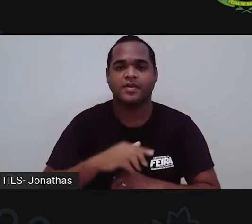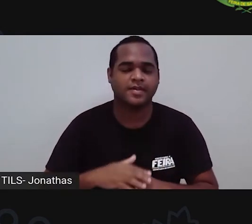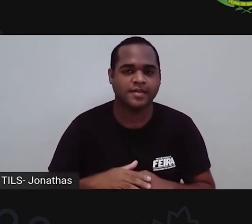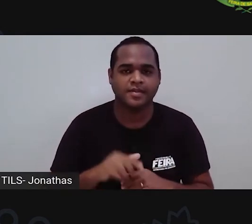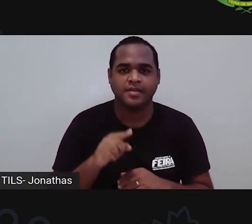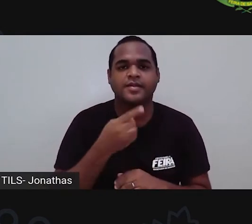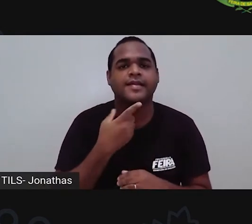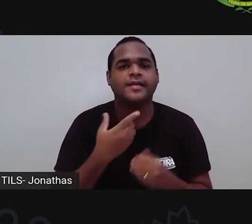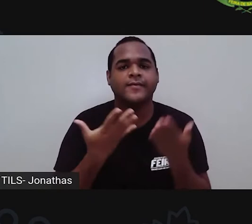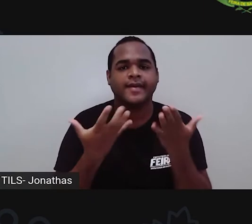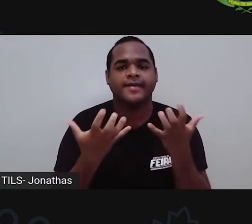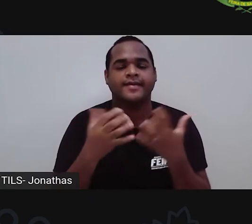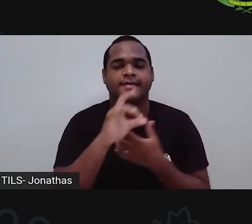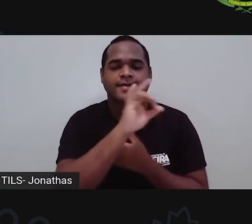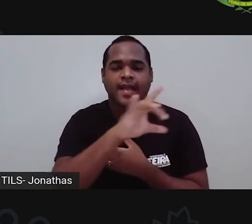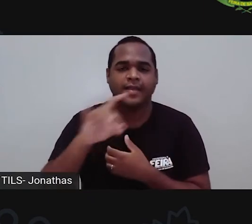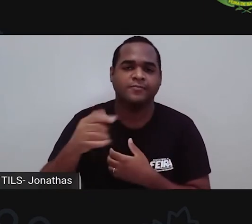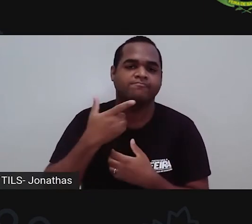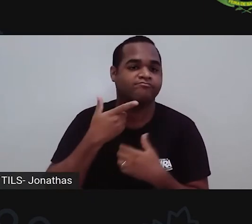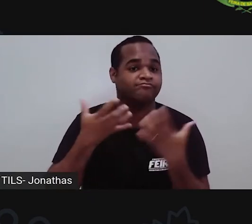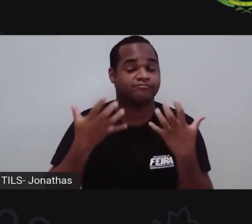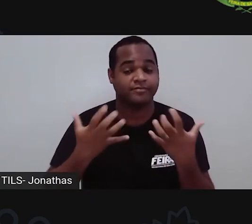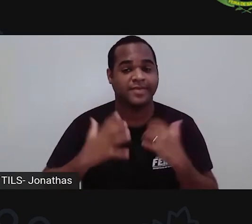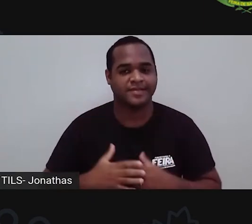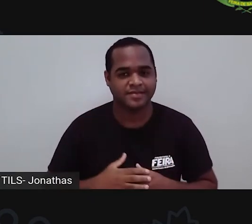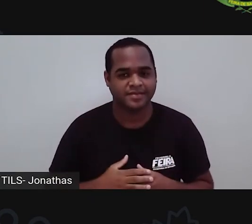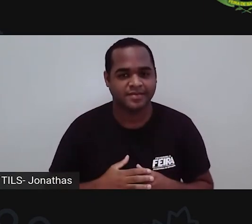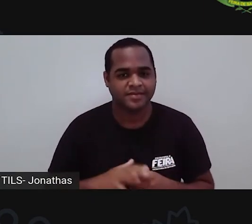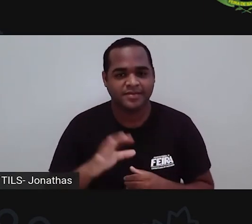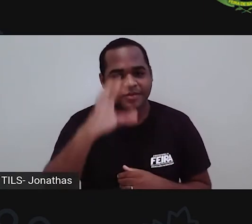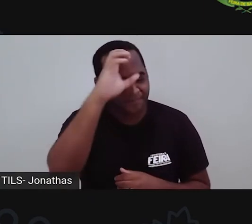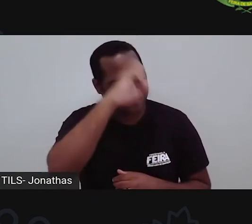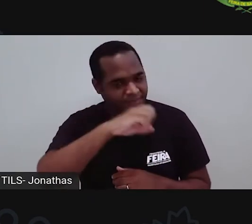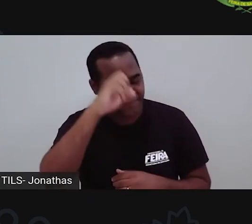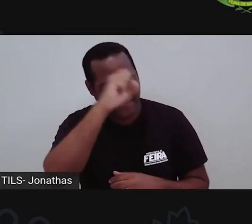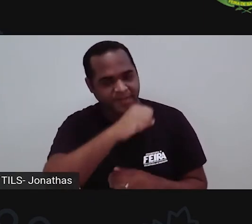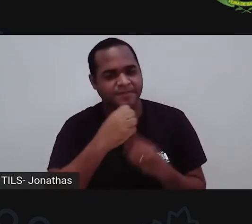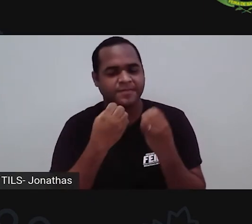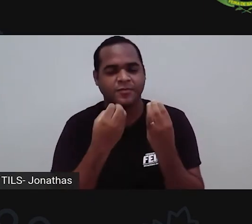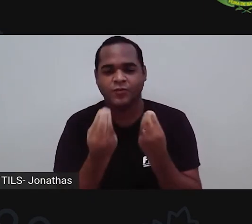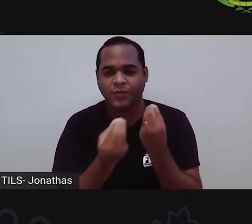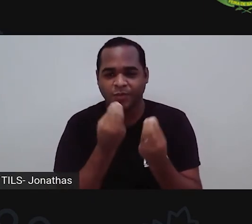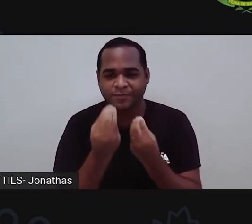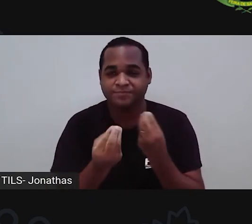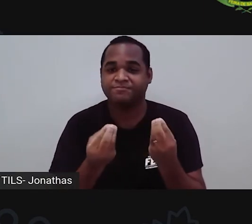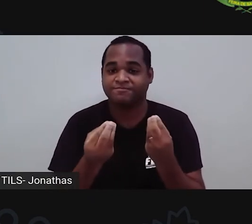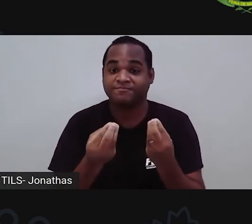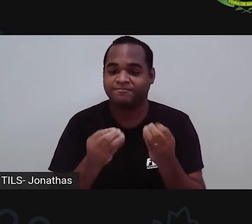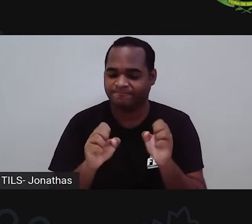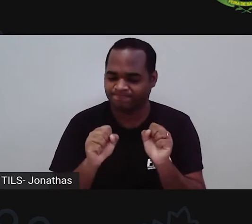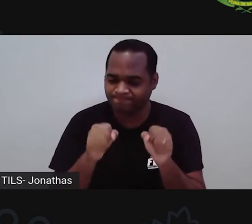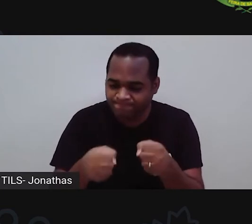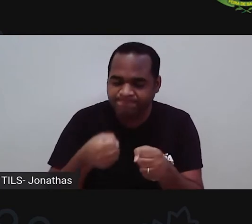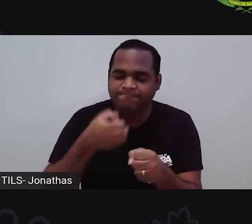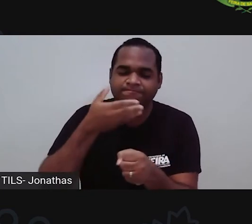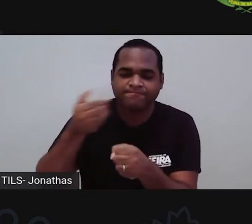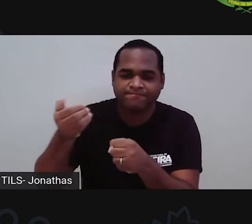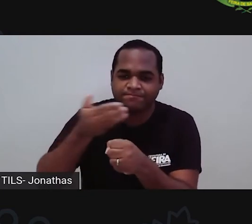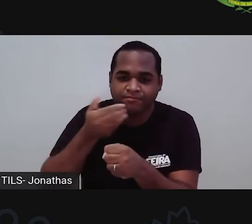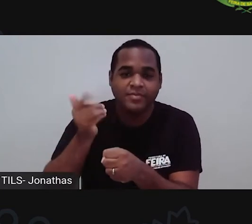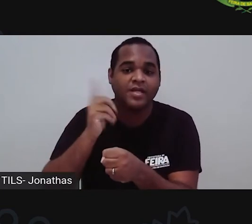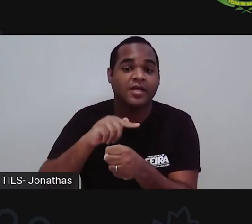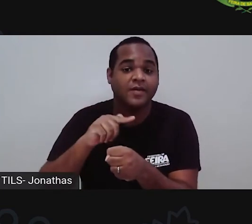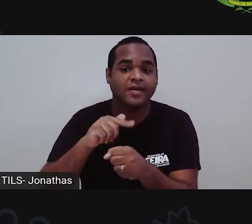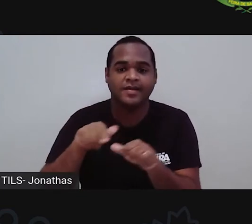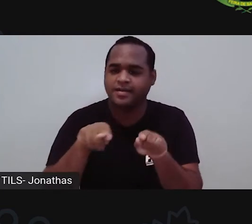maior desejo, é isso que a gente quer aprender, aprender da melhor maneira possível e aprender